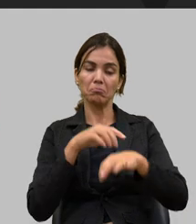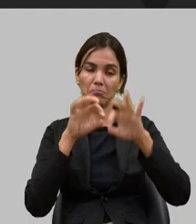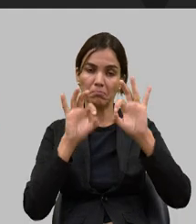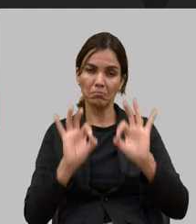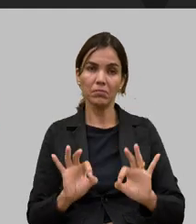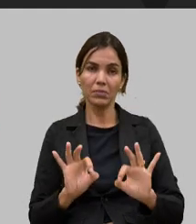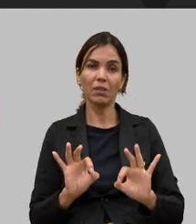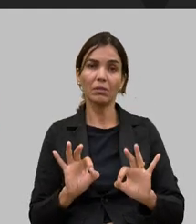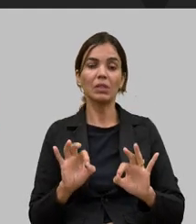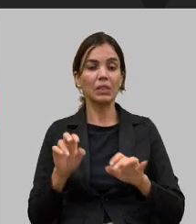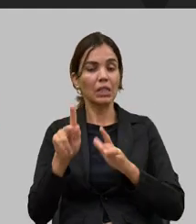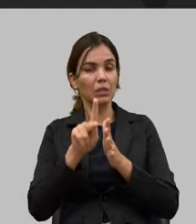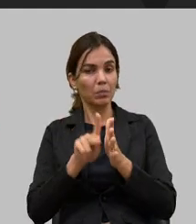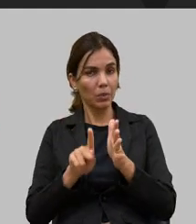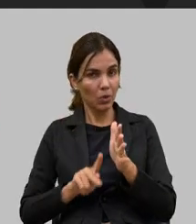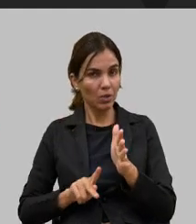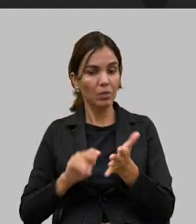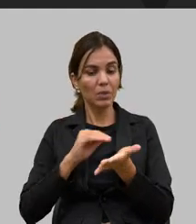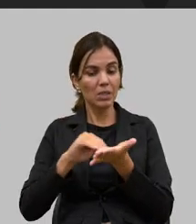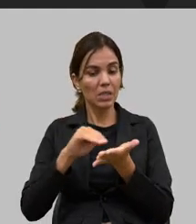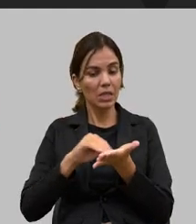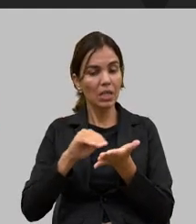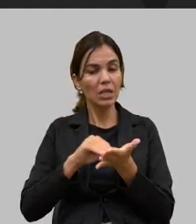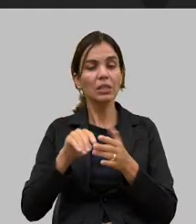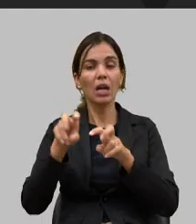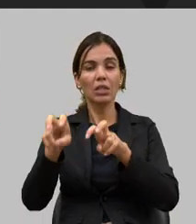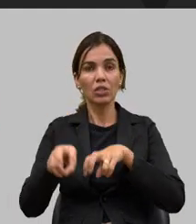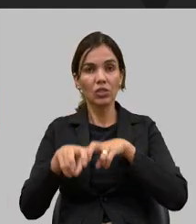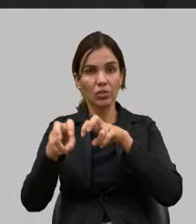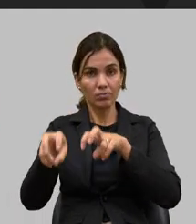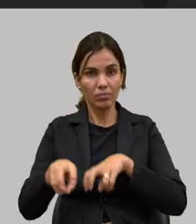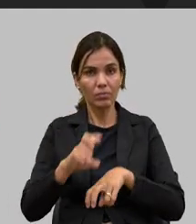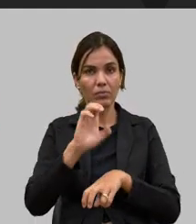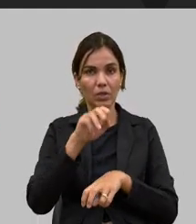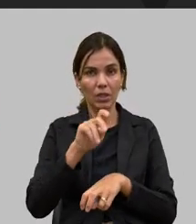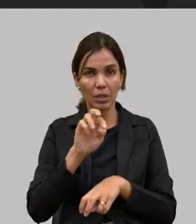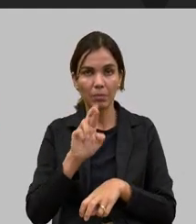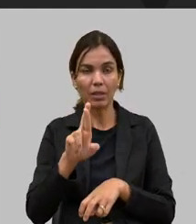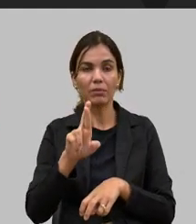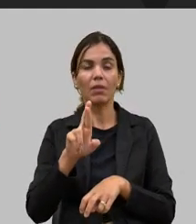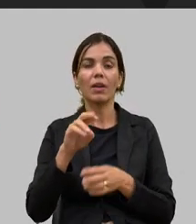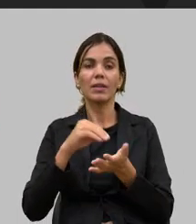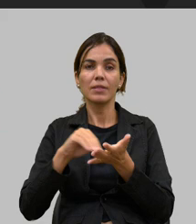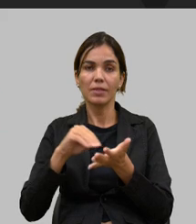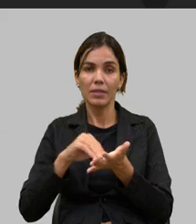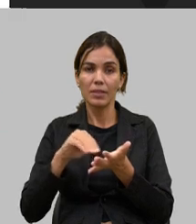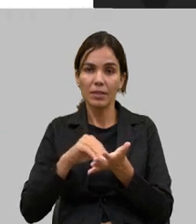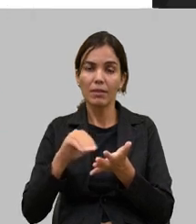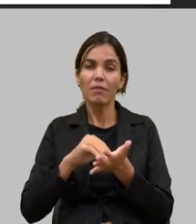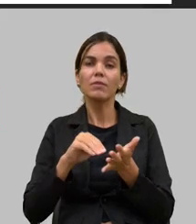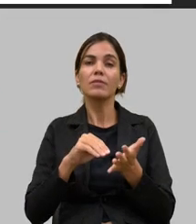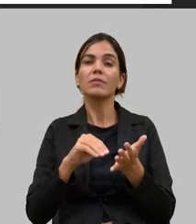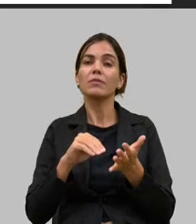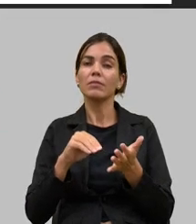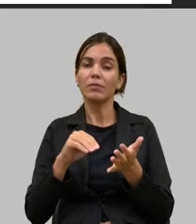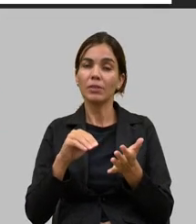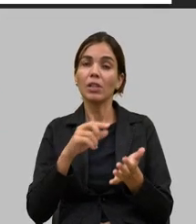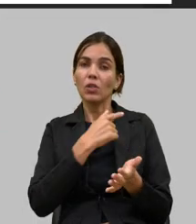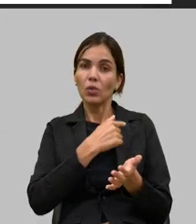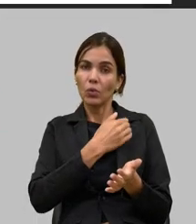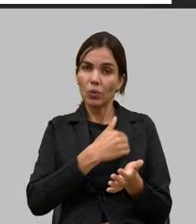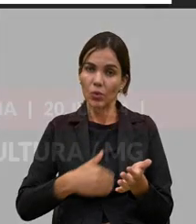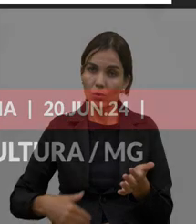programa feito pela Secretaria da Agricultura EMATER Secretaria de Educação Governo de Minas e Governo Federal porque essas